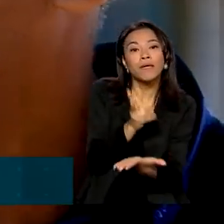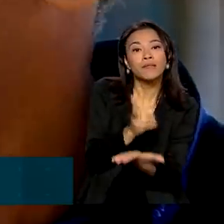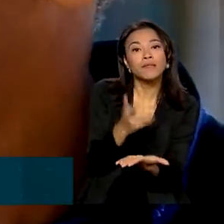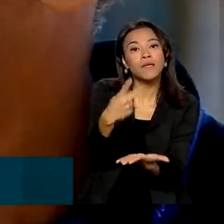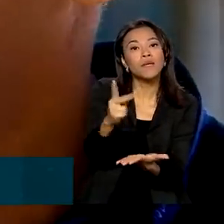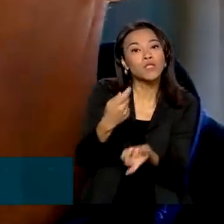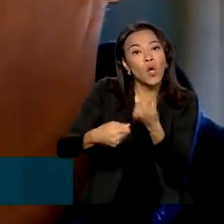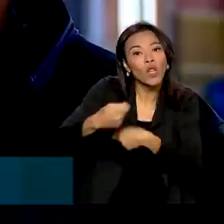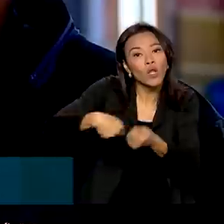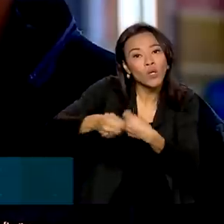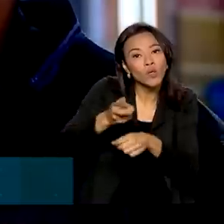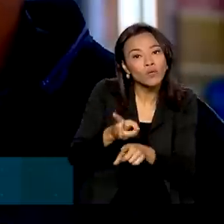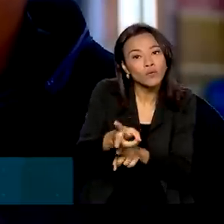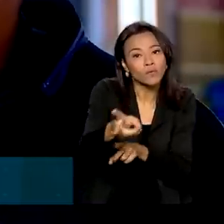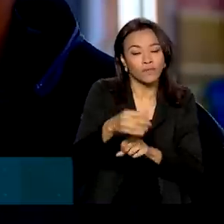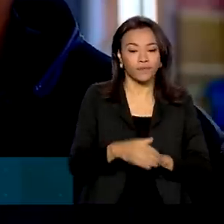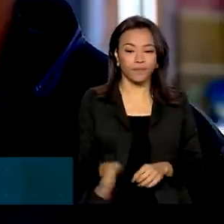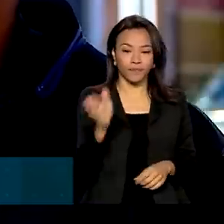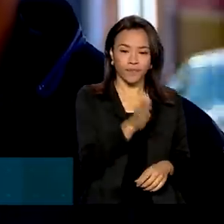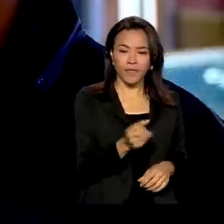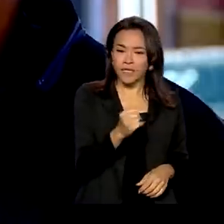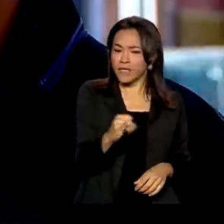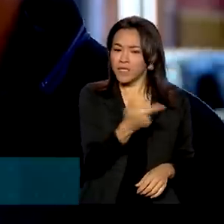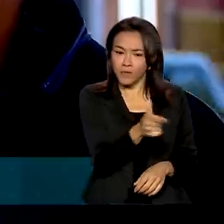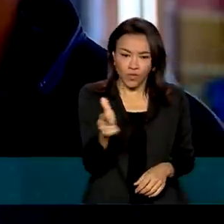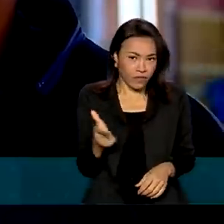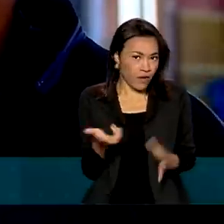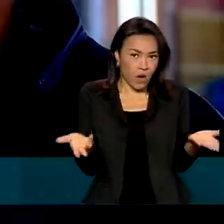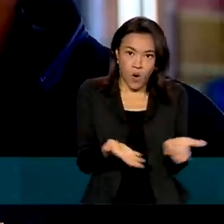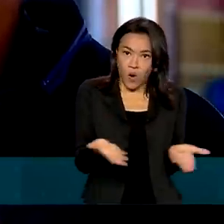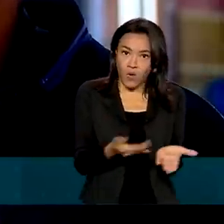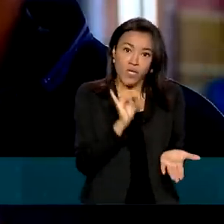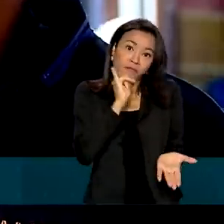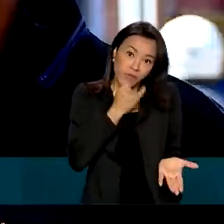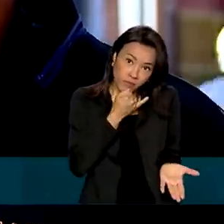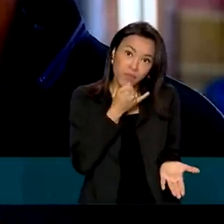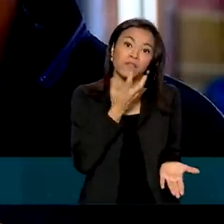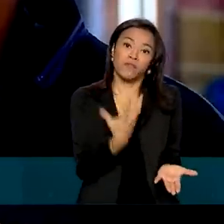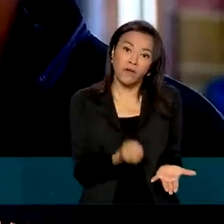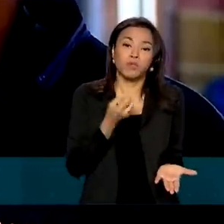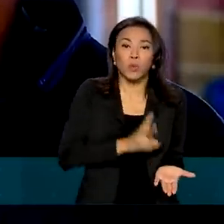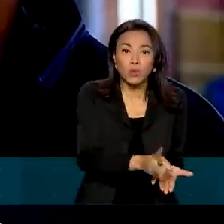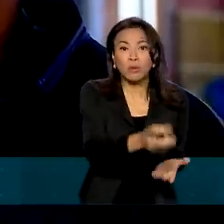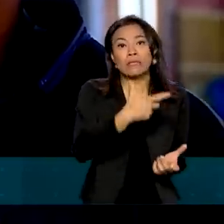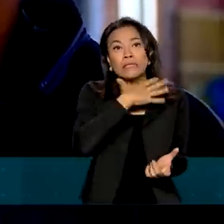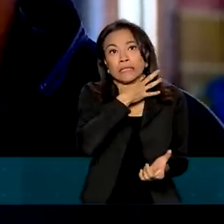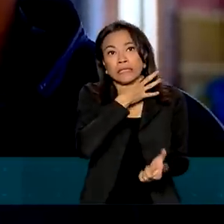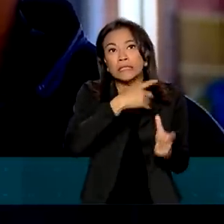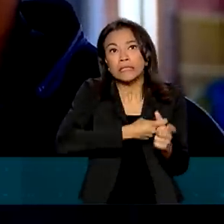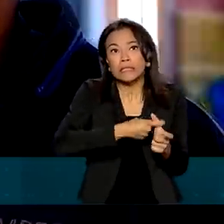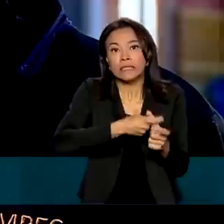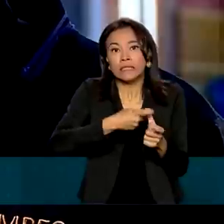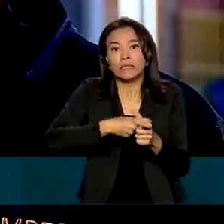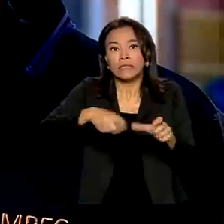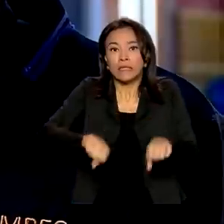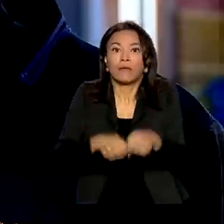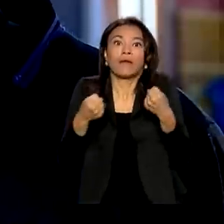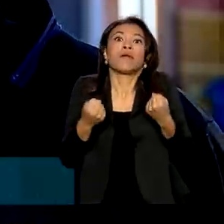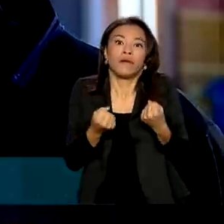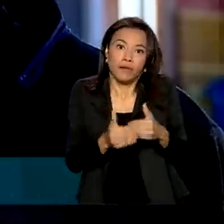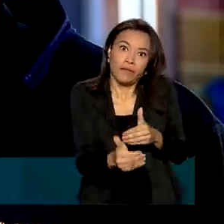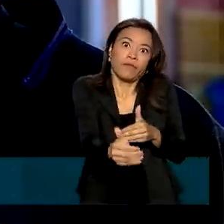negócio funcionando. Sem essas condições hoje, infelizmente nós vamos continuar com o débito e falindo em massa. Nós